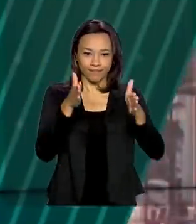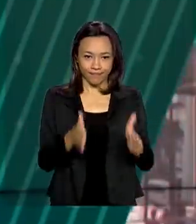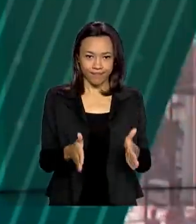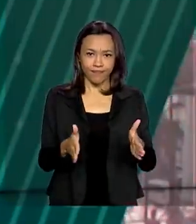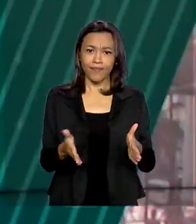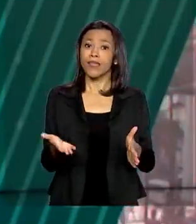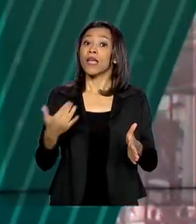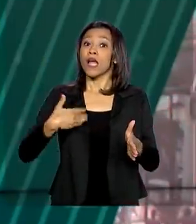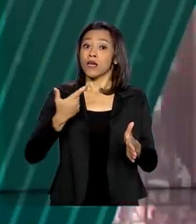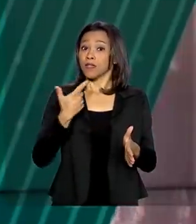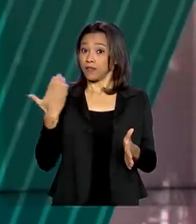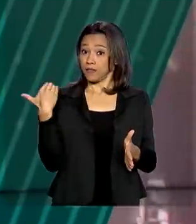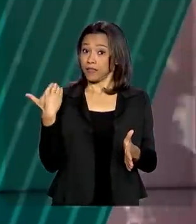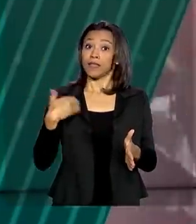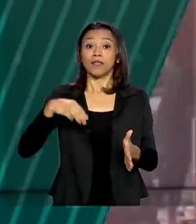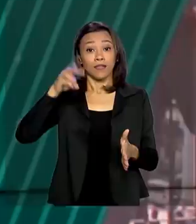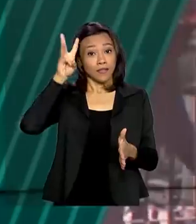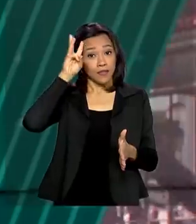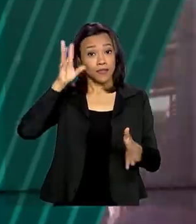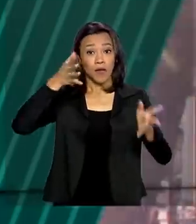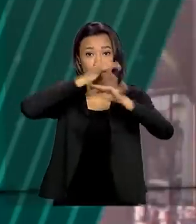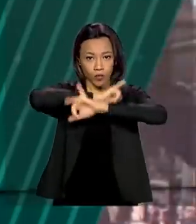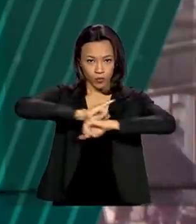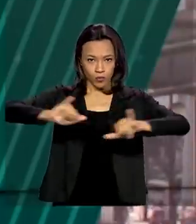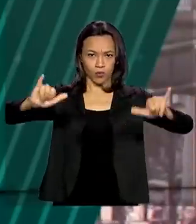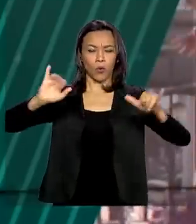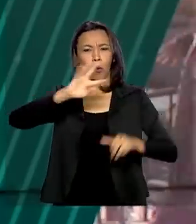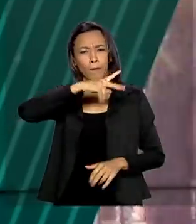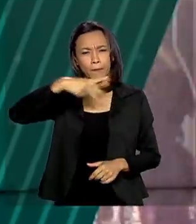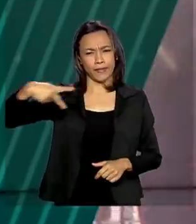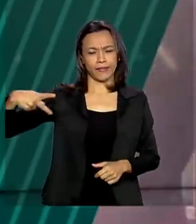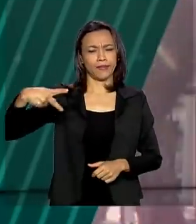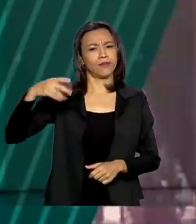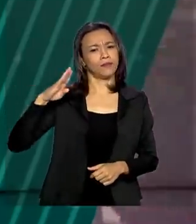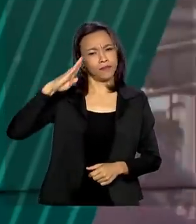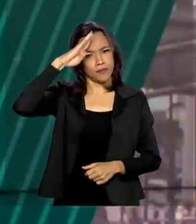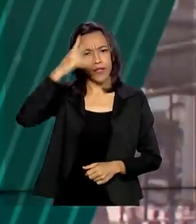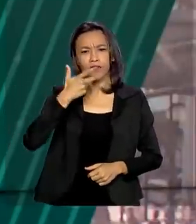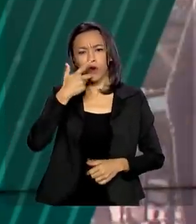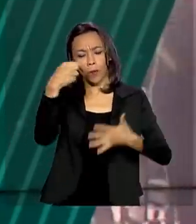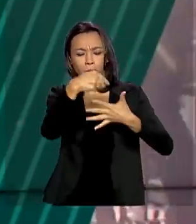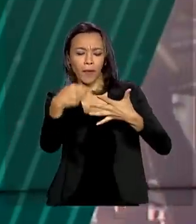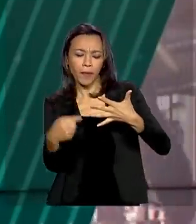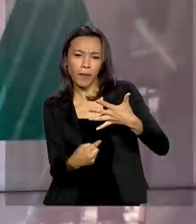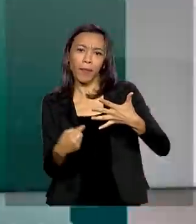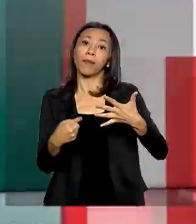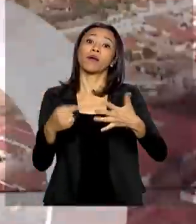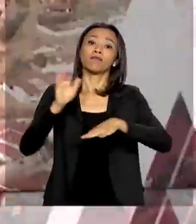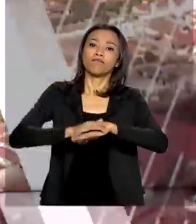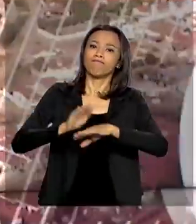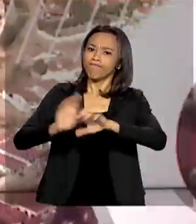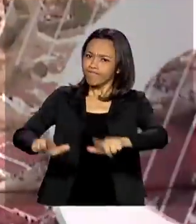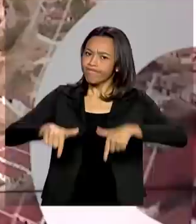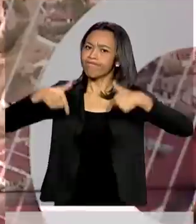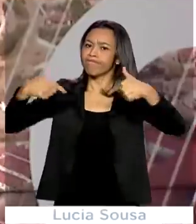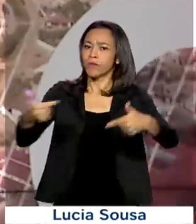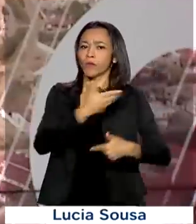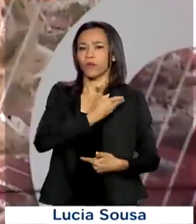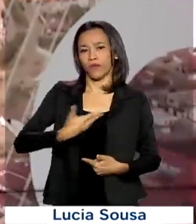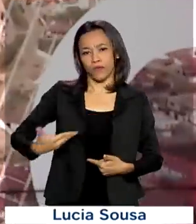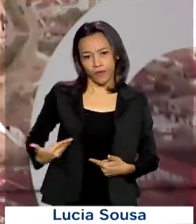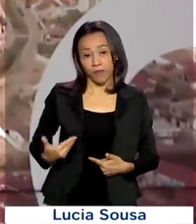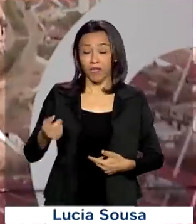pronunciamento nesta terça-feira, o presidente Jair Bolsonaro apresentou as iniciativas do governo para enfrentar a crise do